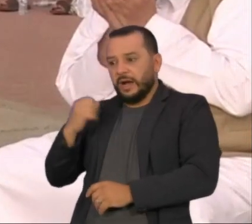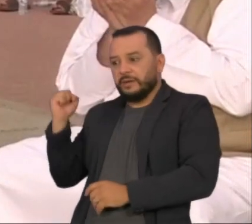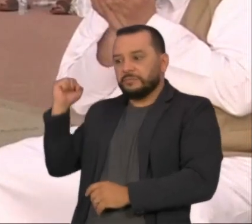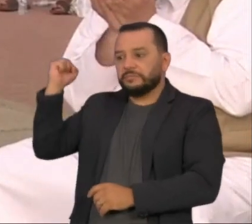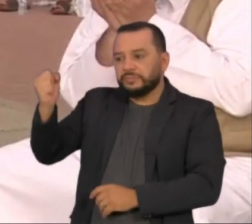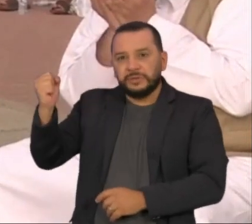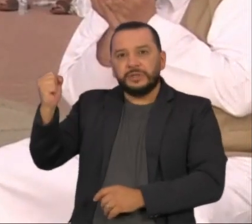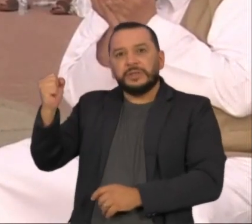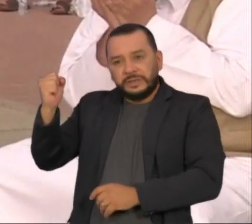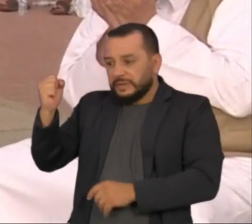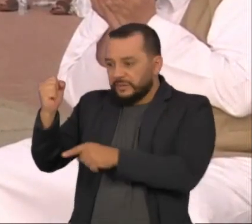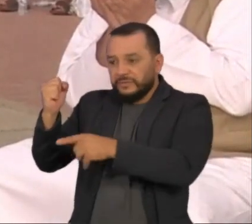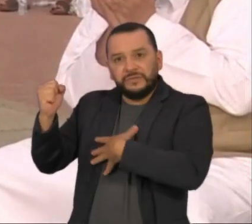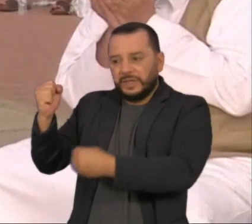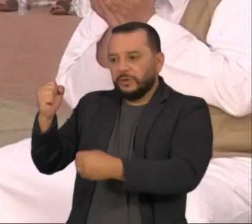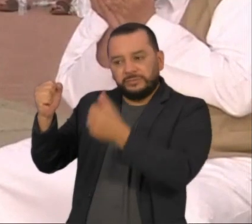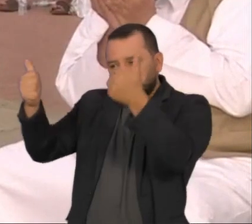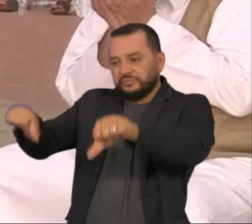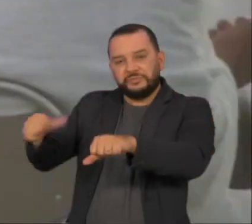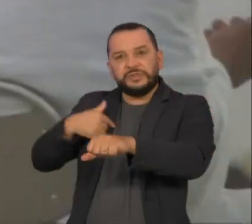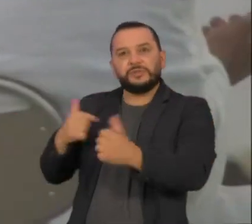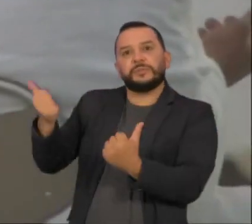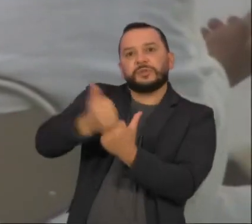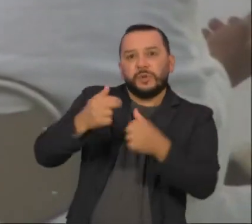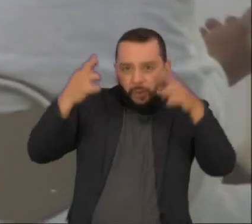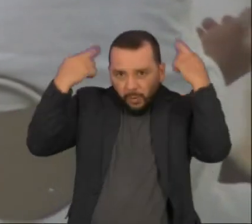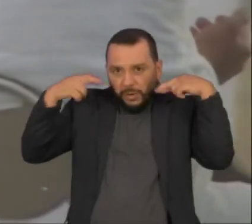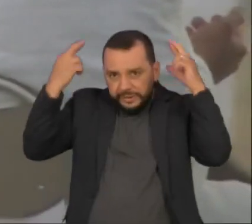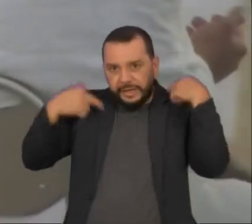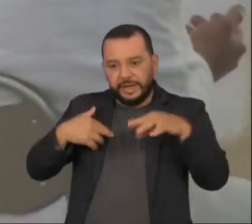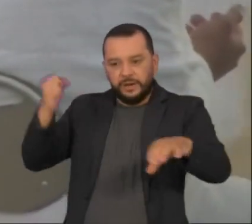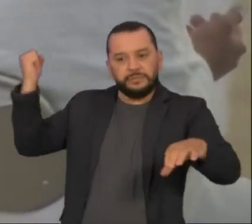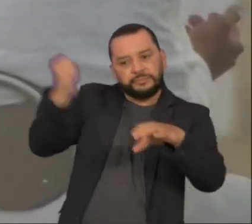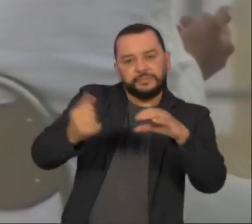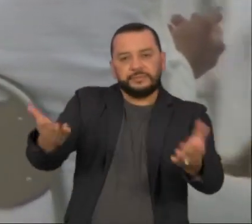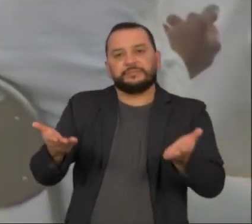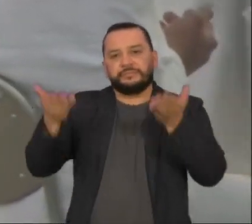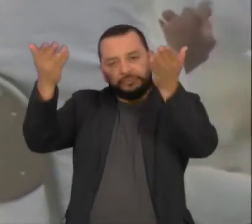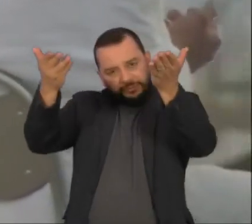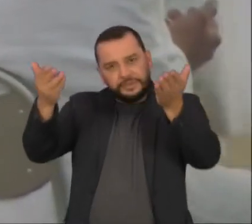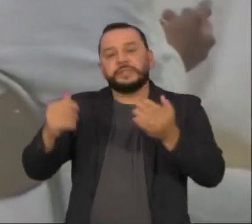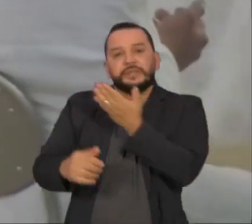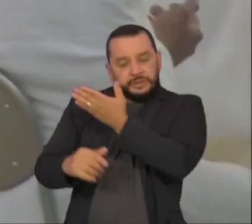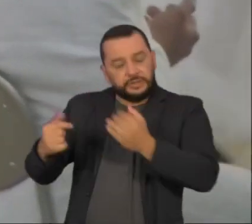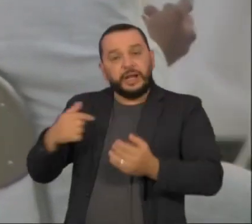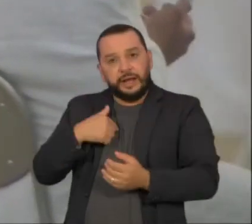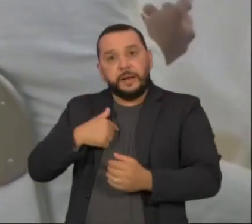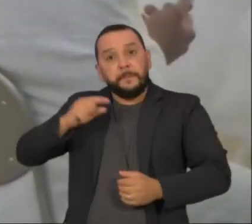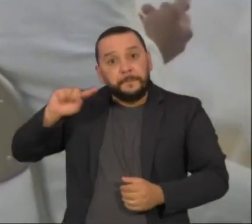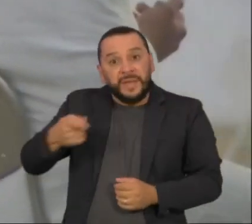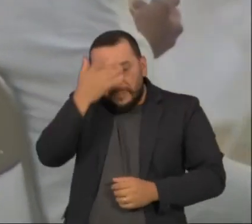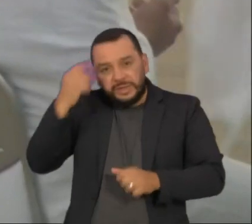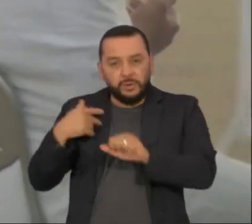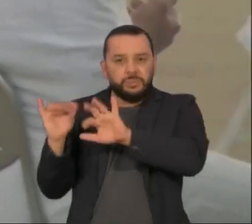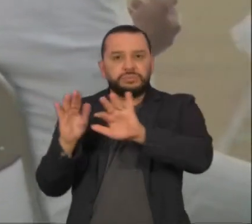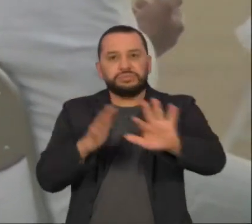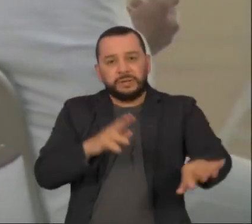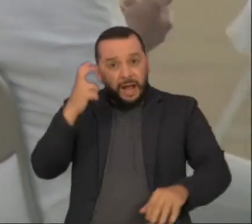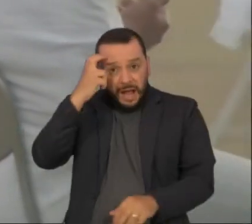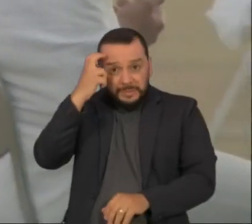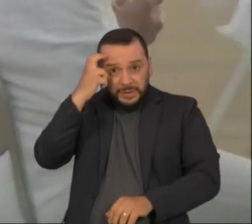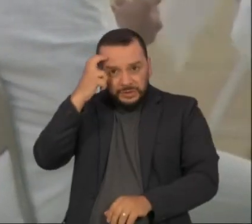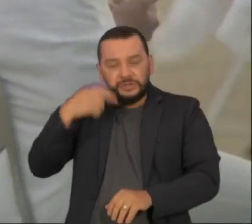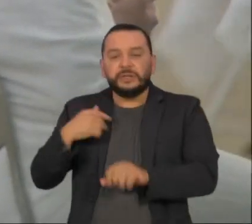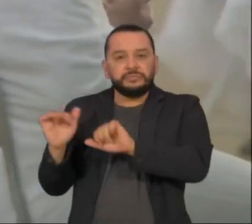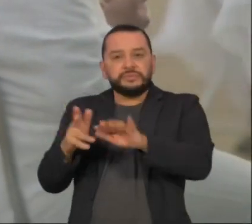por um cordeiro. O evento deste ano foi limitado a cerca de mil peregrinos da Arábia Saudita. E pela primeira vez na Era Moderna, em meio aos